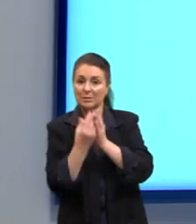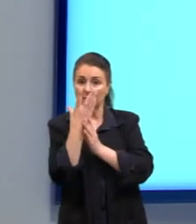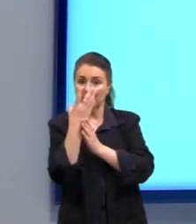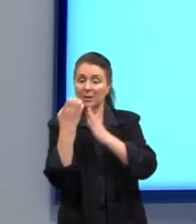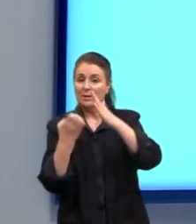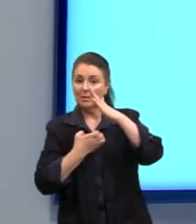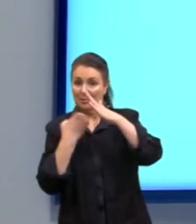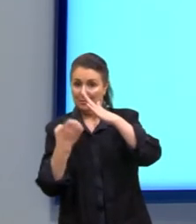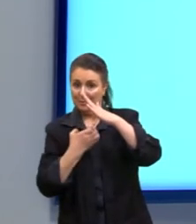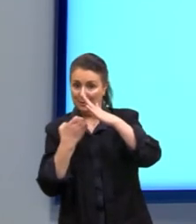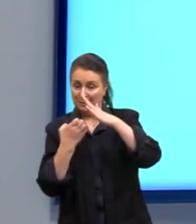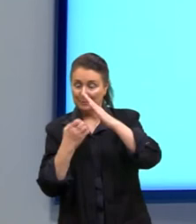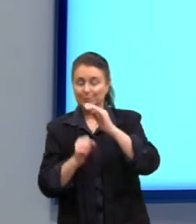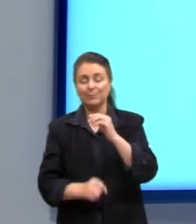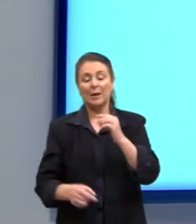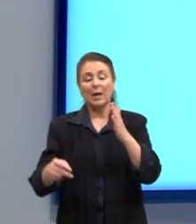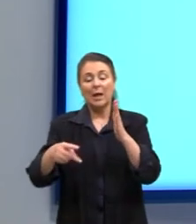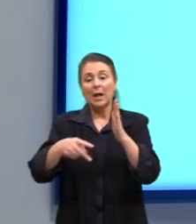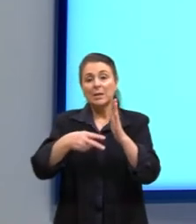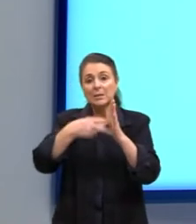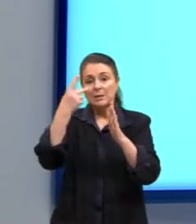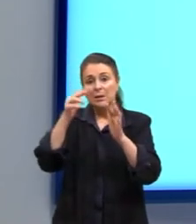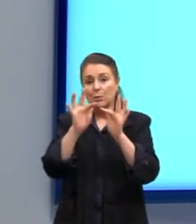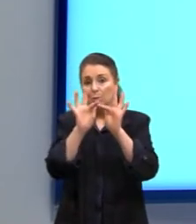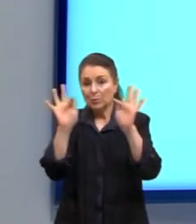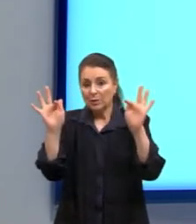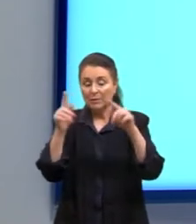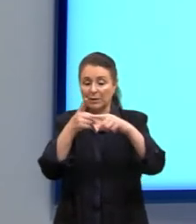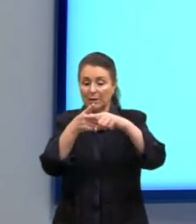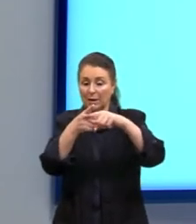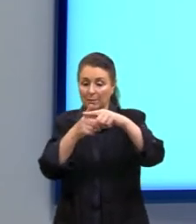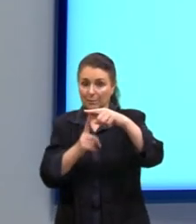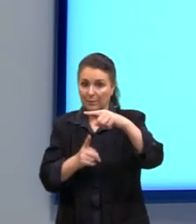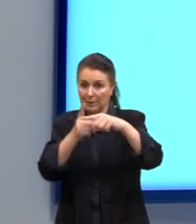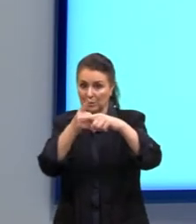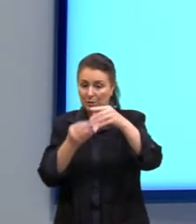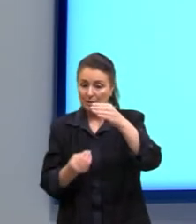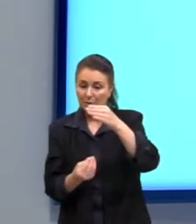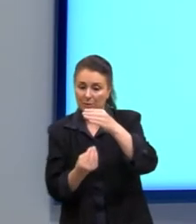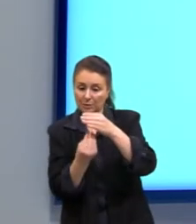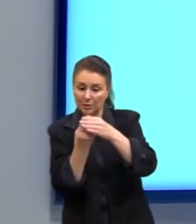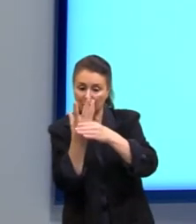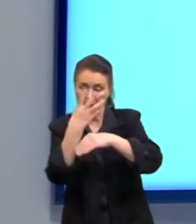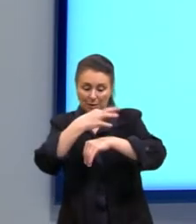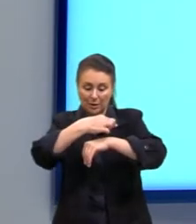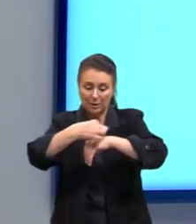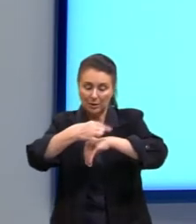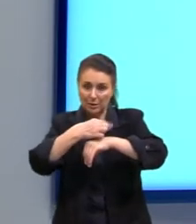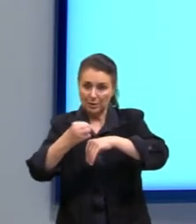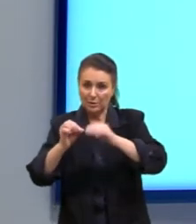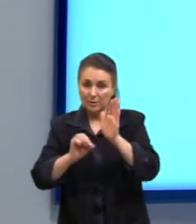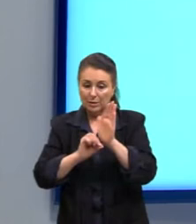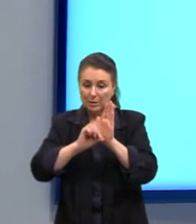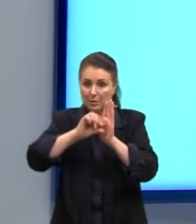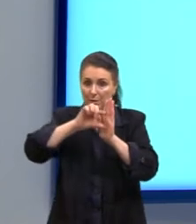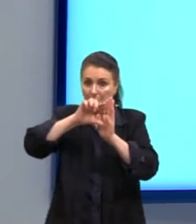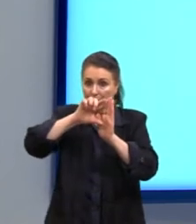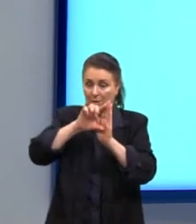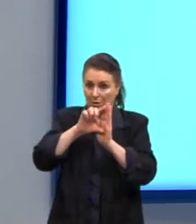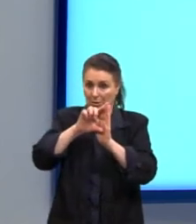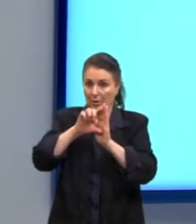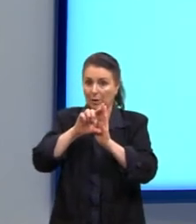empresa. A segunda frase traz que a mediana da germinação das sementes é superior ao índice.